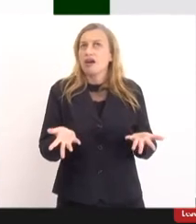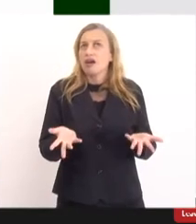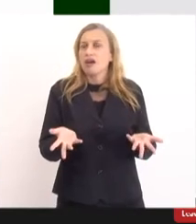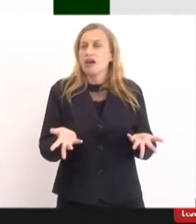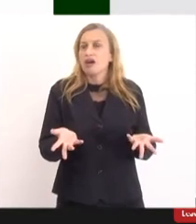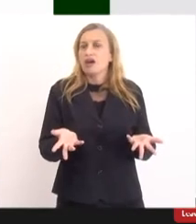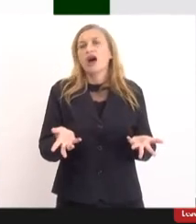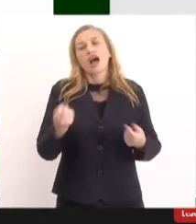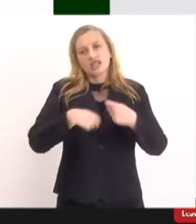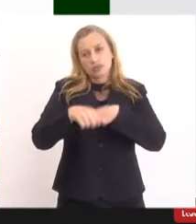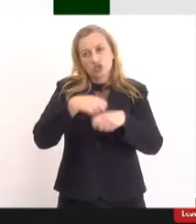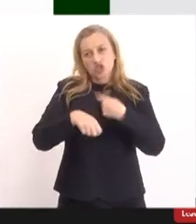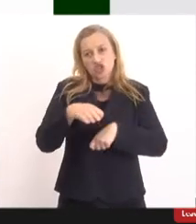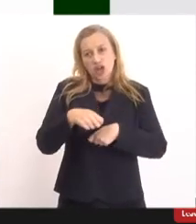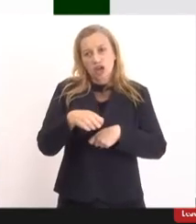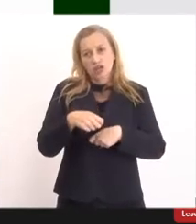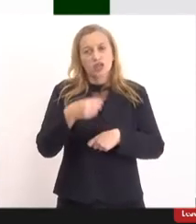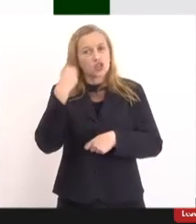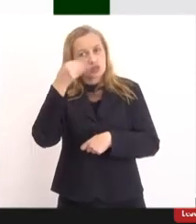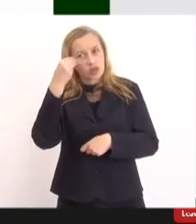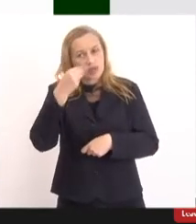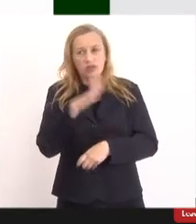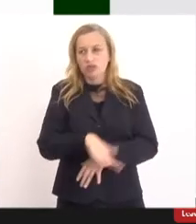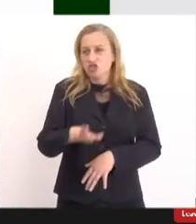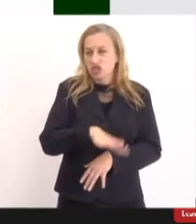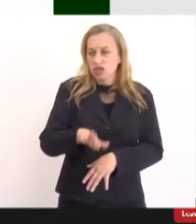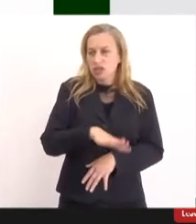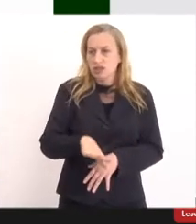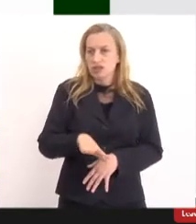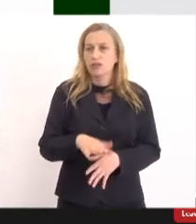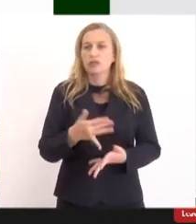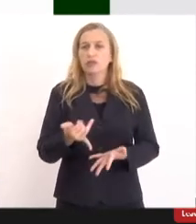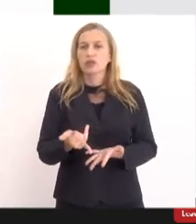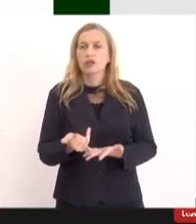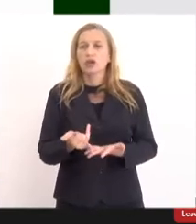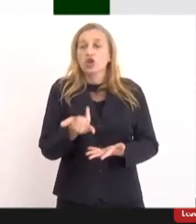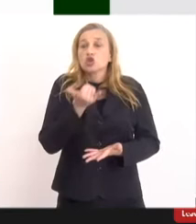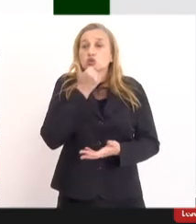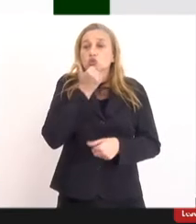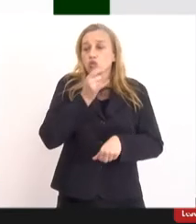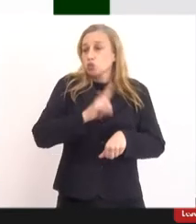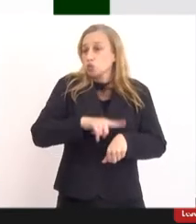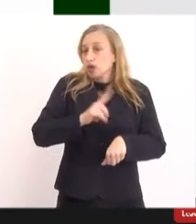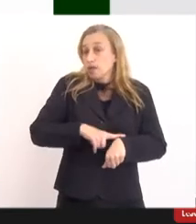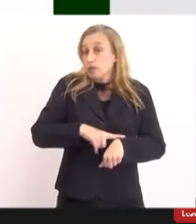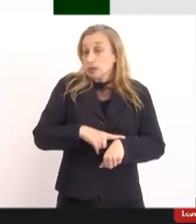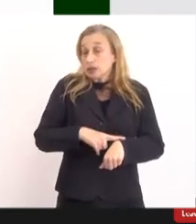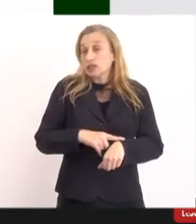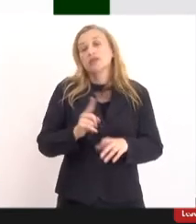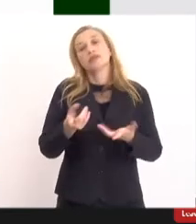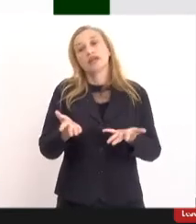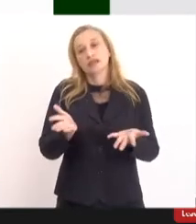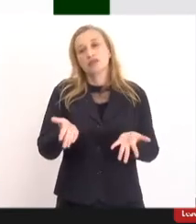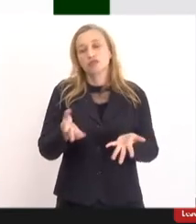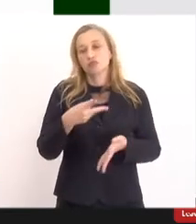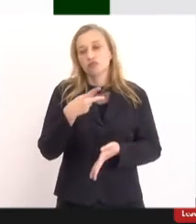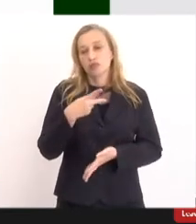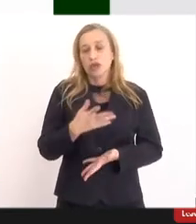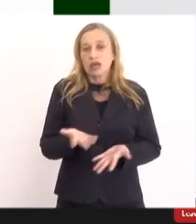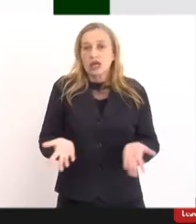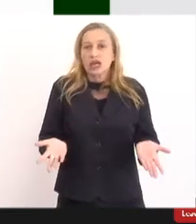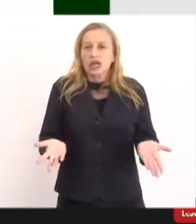ser administrado de maneira experimental nas crianças. Desculpa, eu passei no tempo. Mas é isso aí. Então,